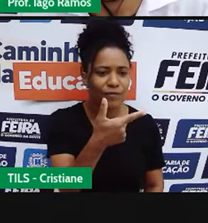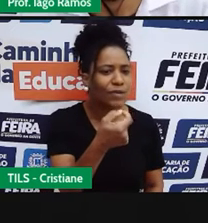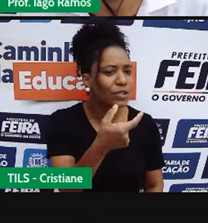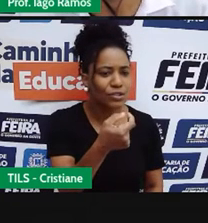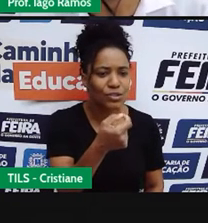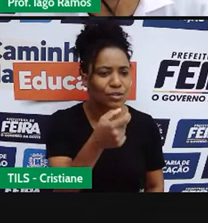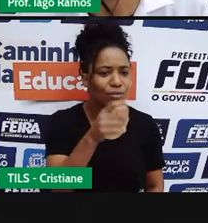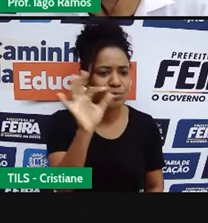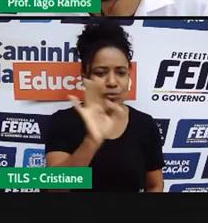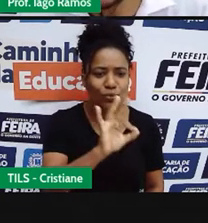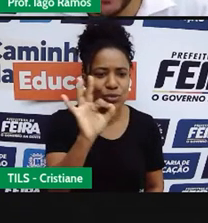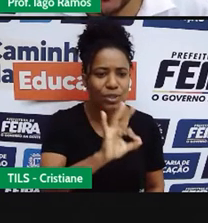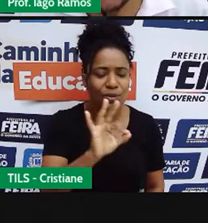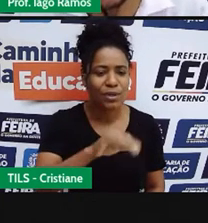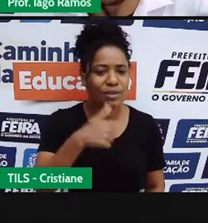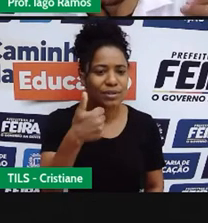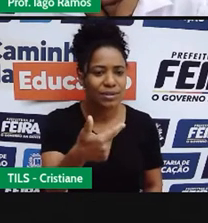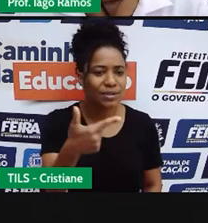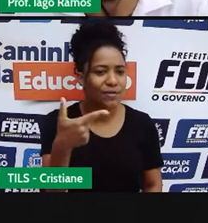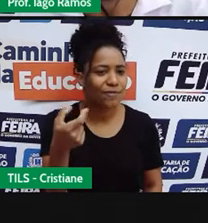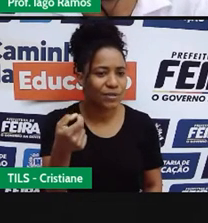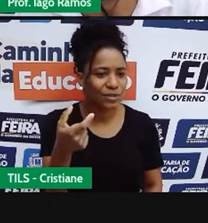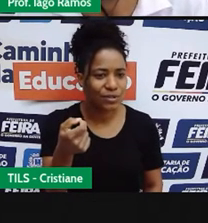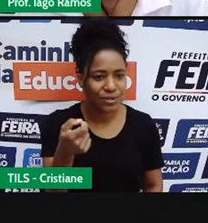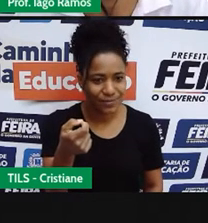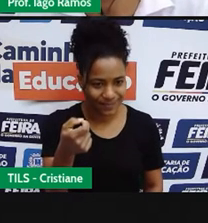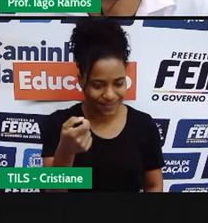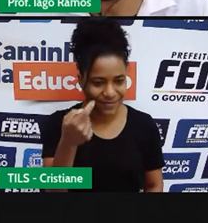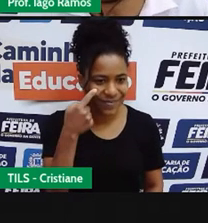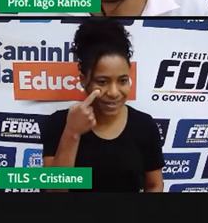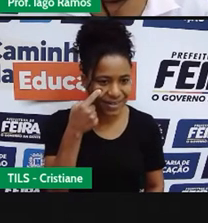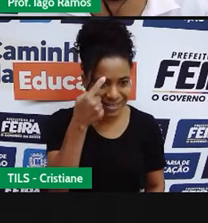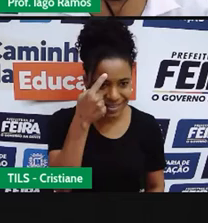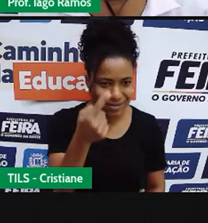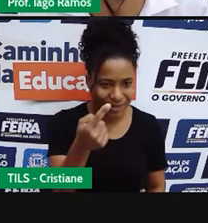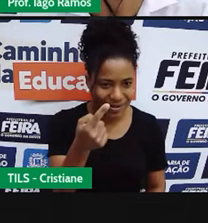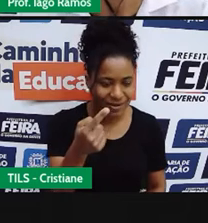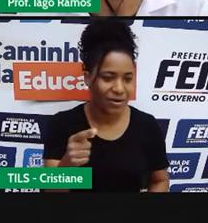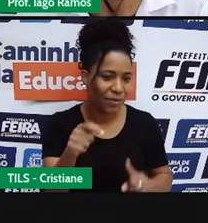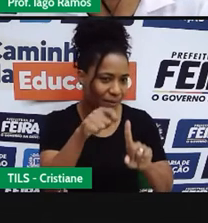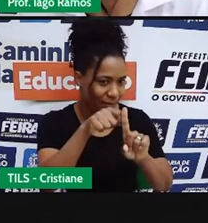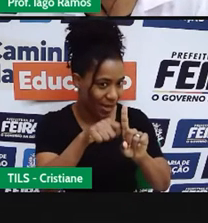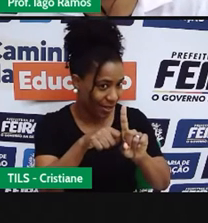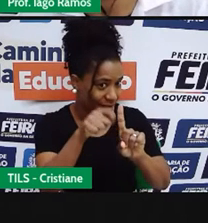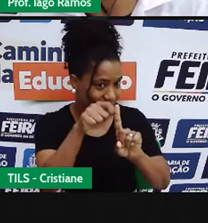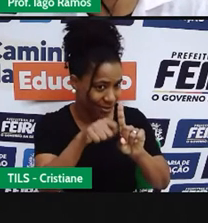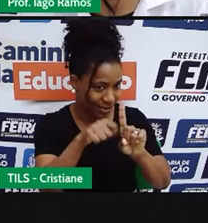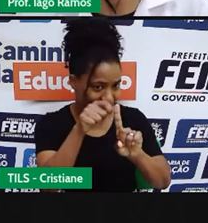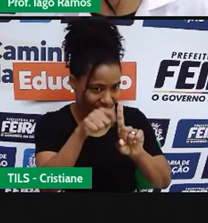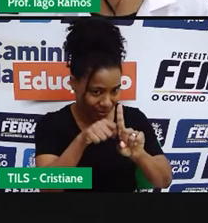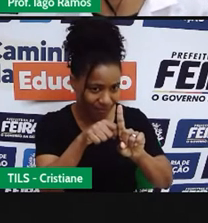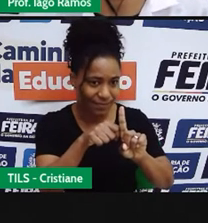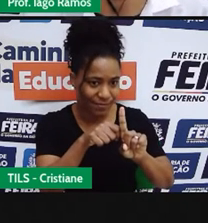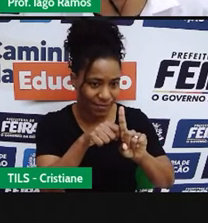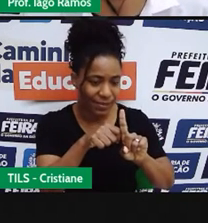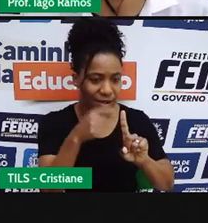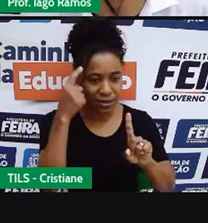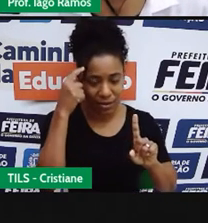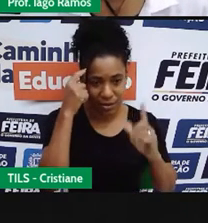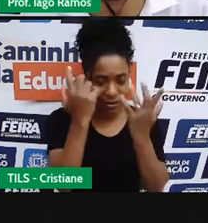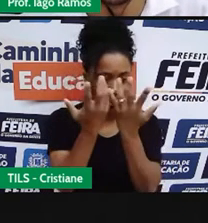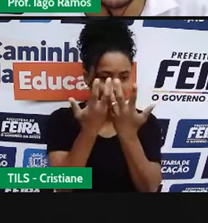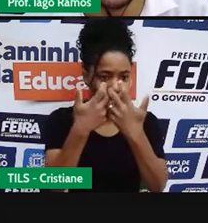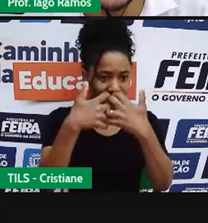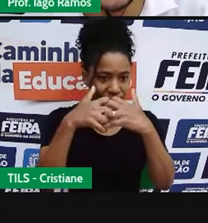120. Primeiro, é o acréscimo do primeiro mês. Então, da mesma forma como a gente raciocinou para